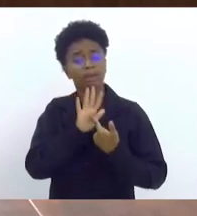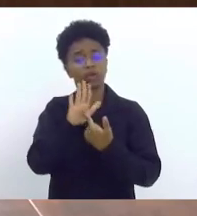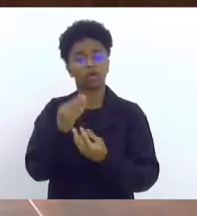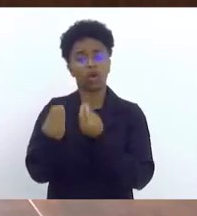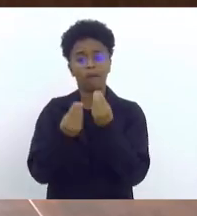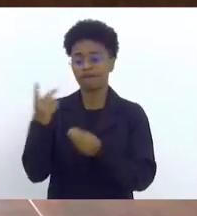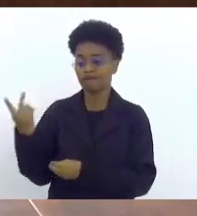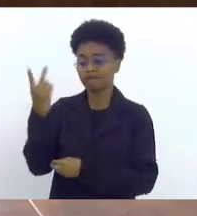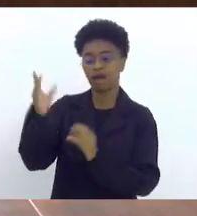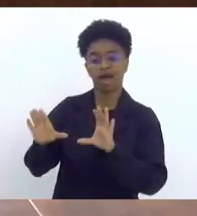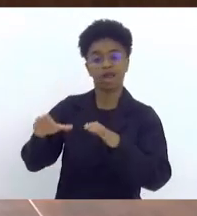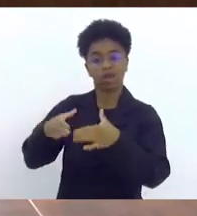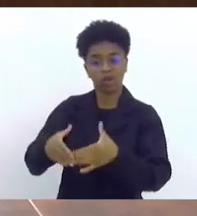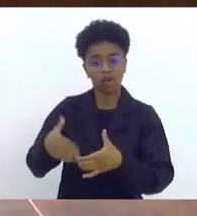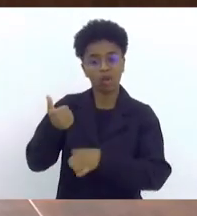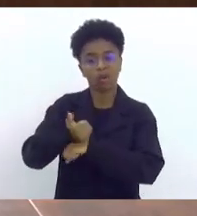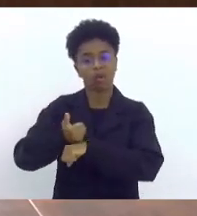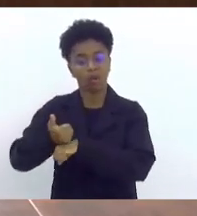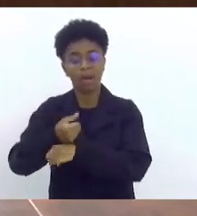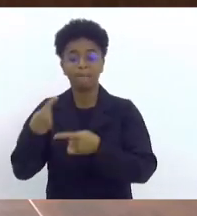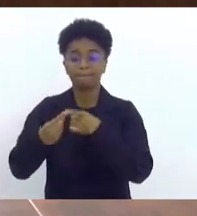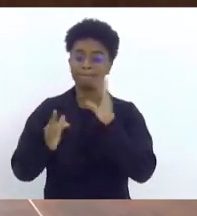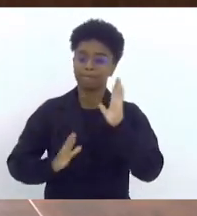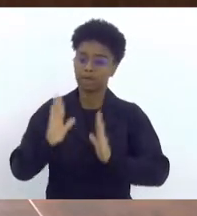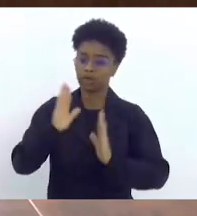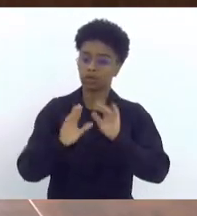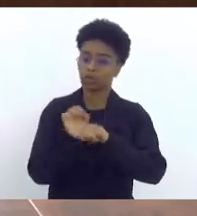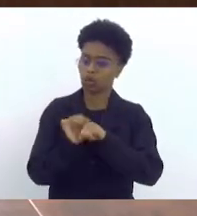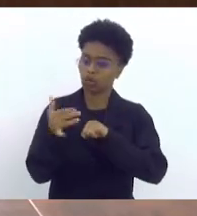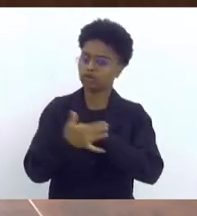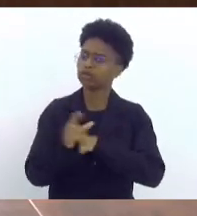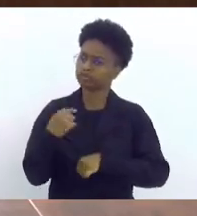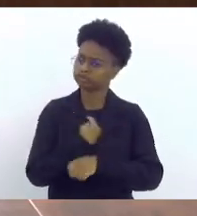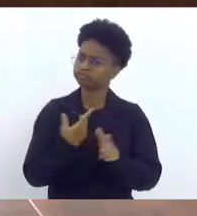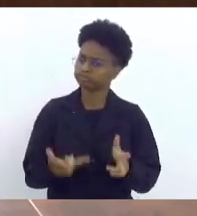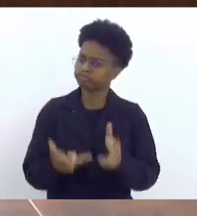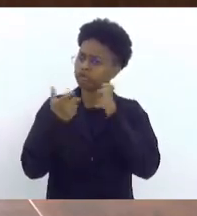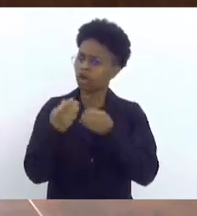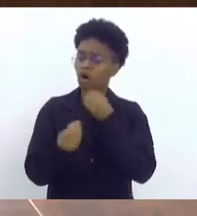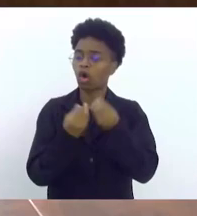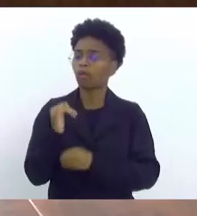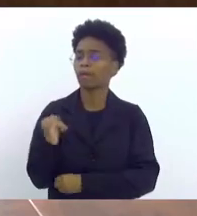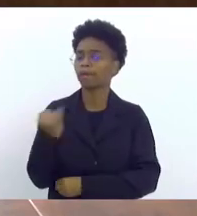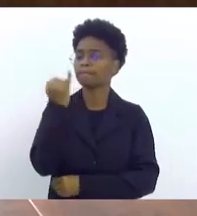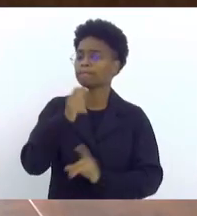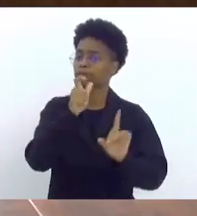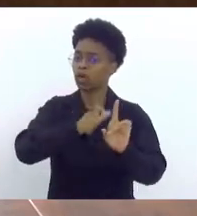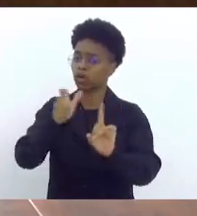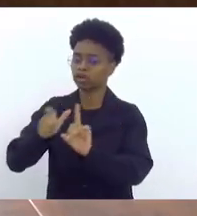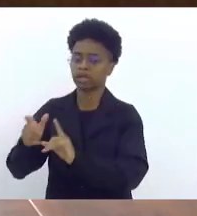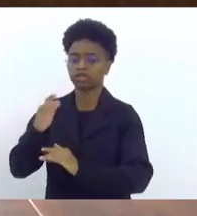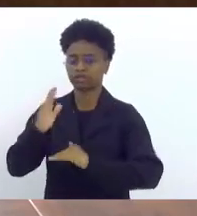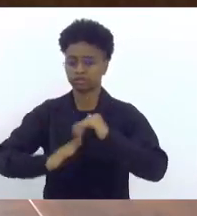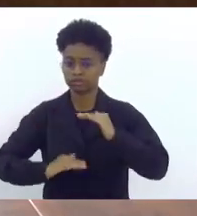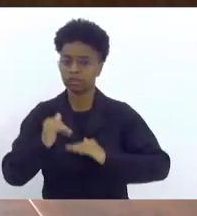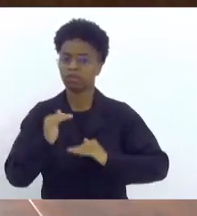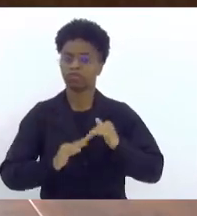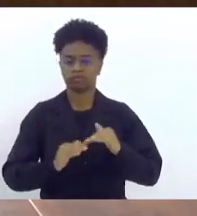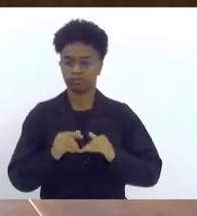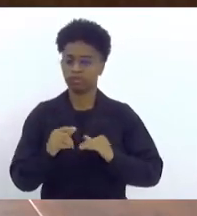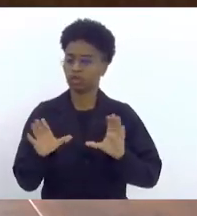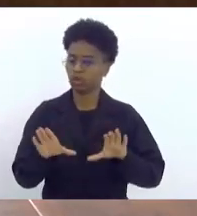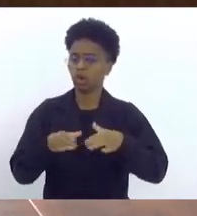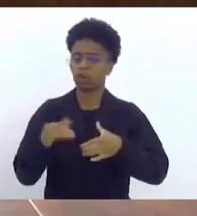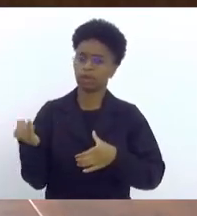categoria, que na Covid ficou muito bem visível, o valor que o grupo de enfermagem tem,